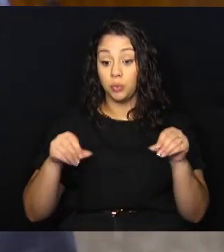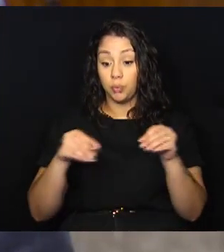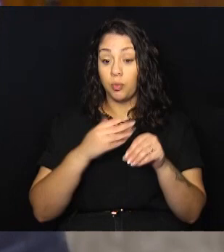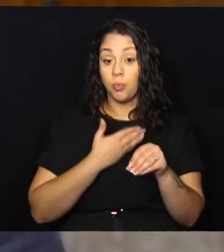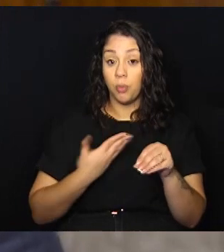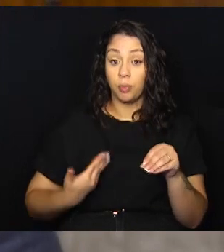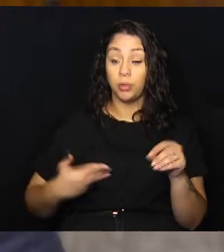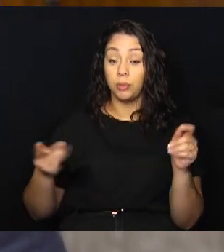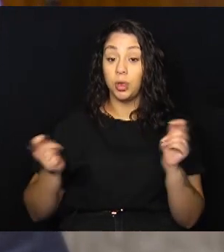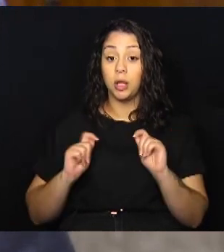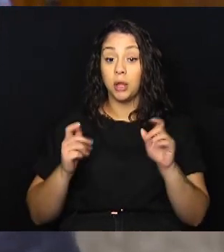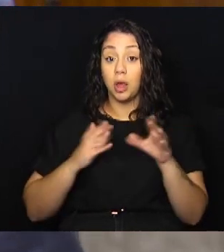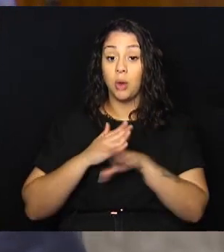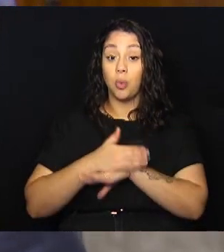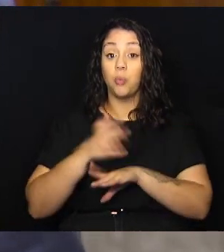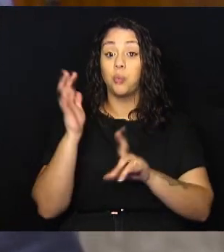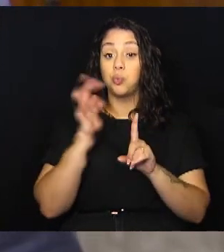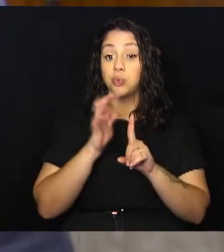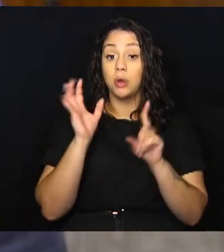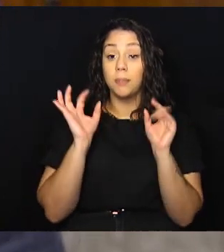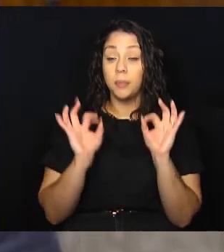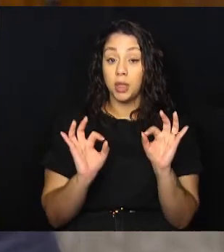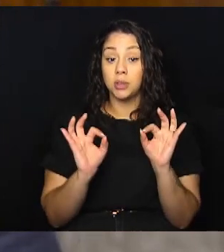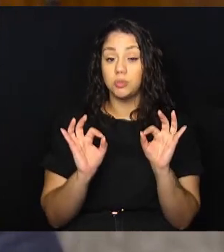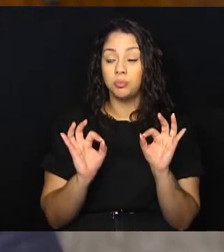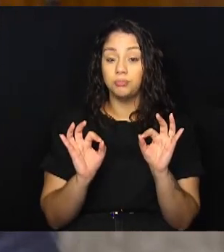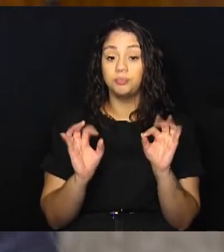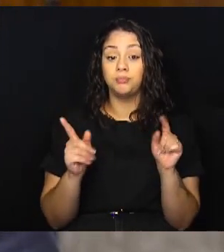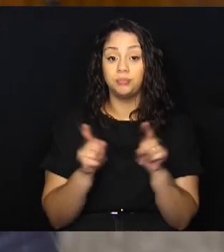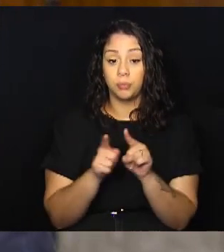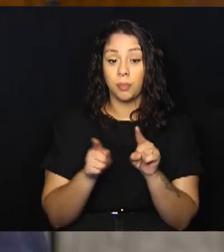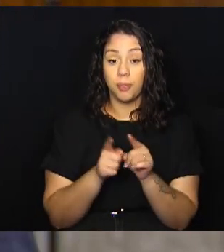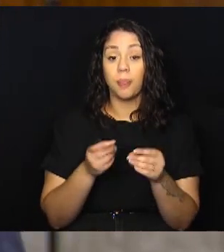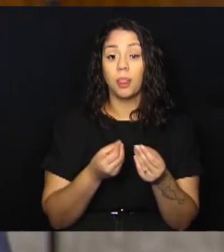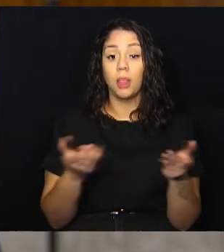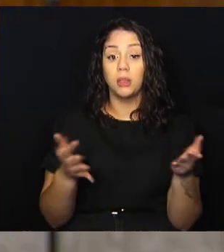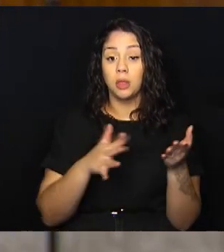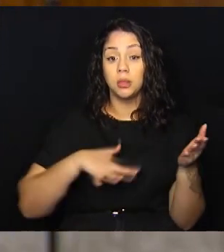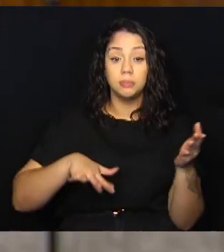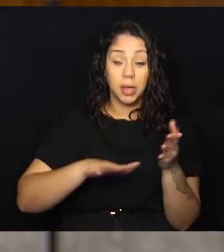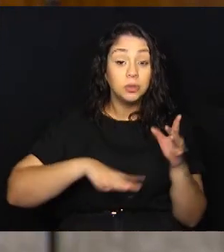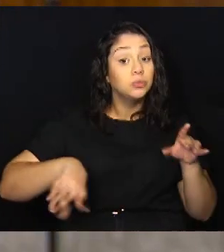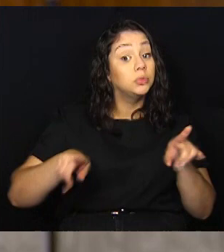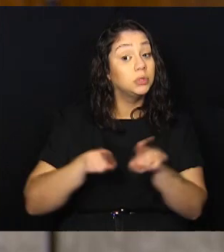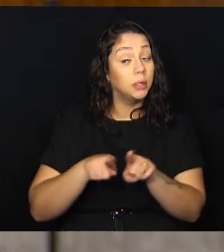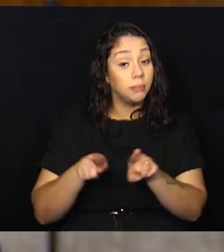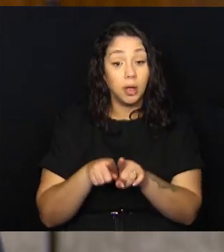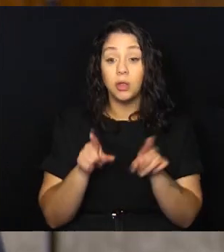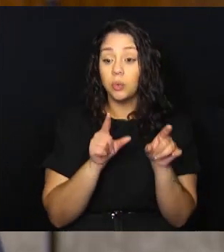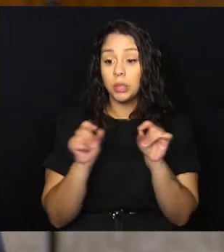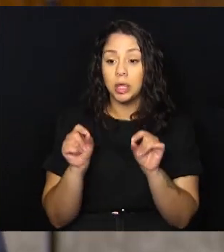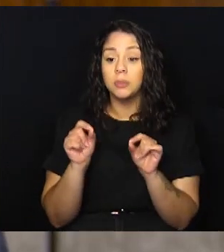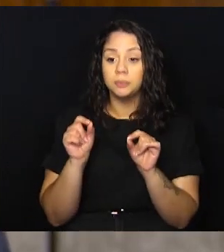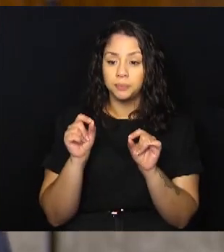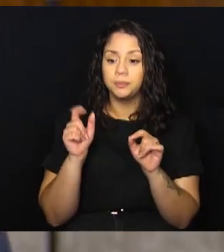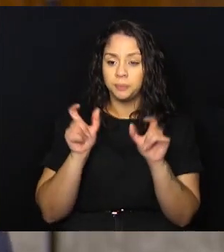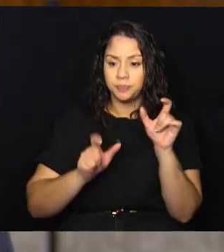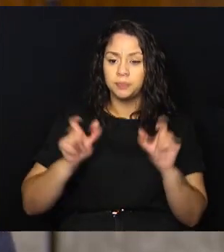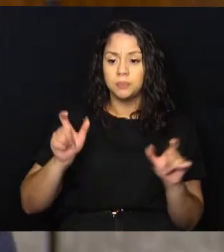solo público, para que ele pudesse interferir e dar o espaço também